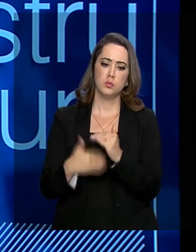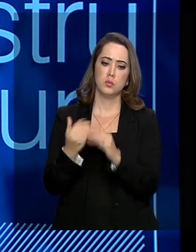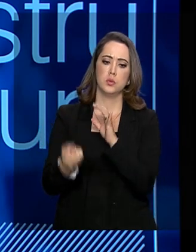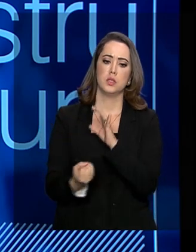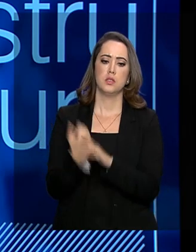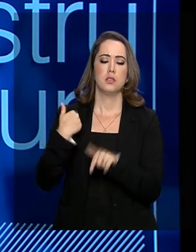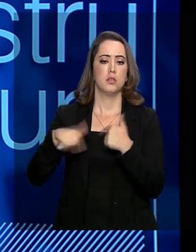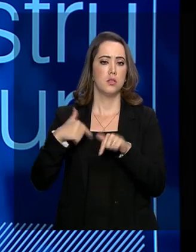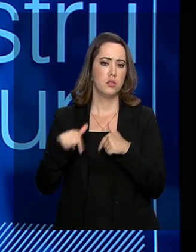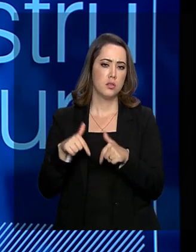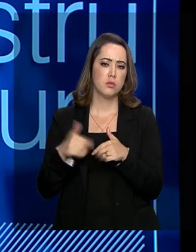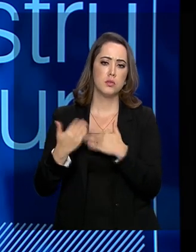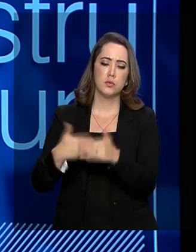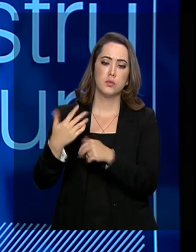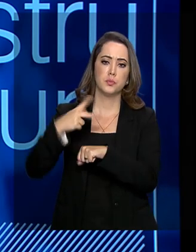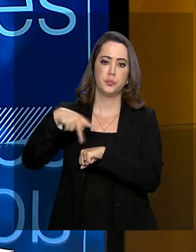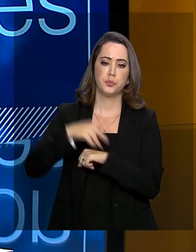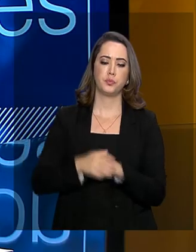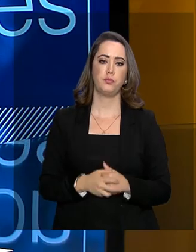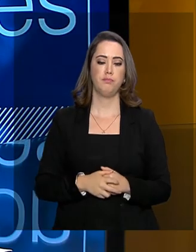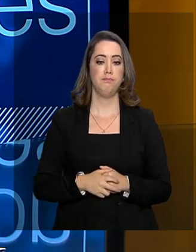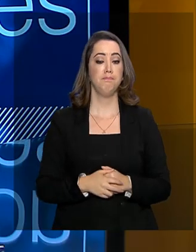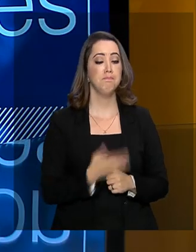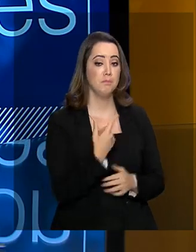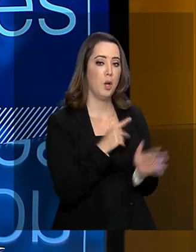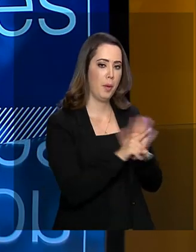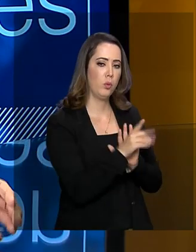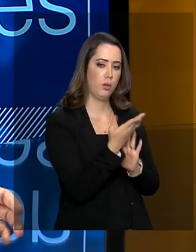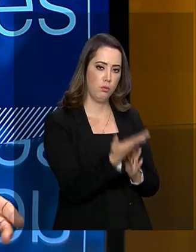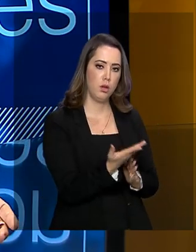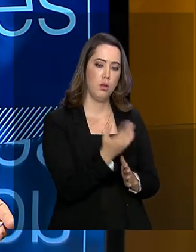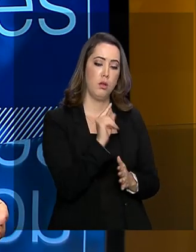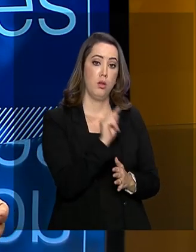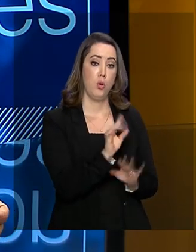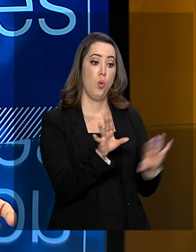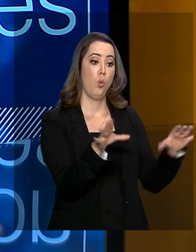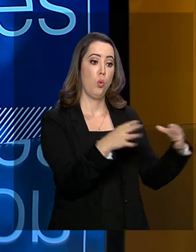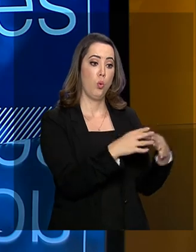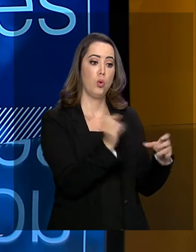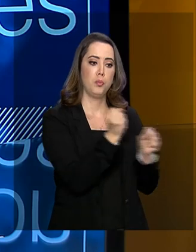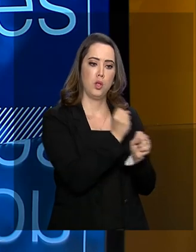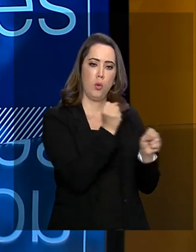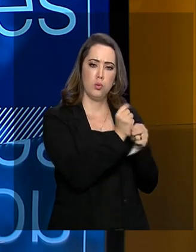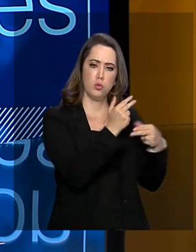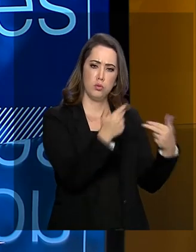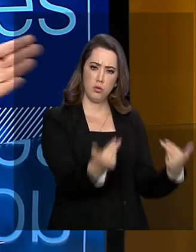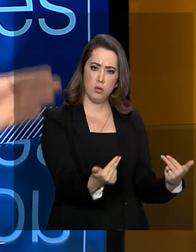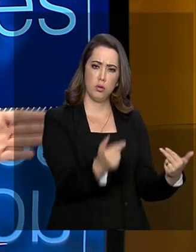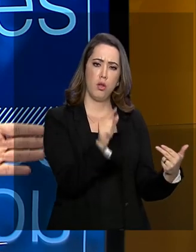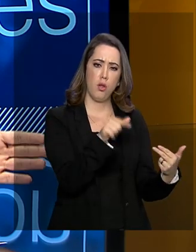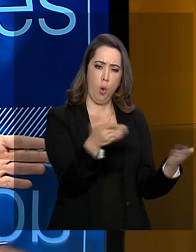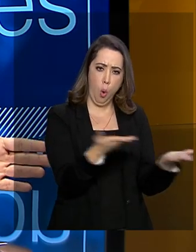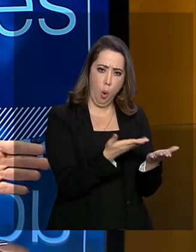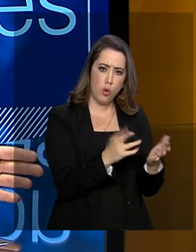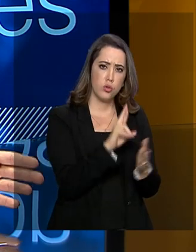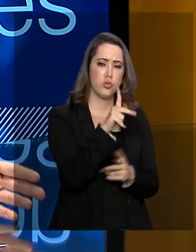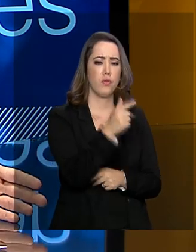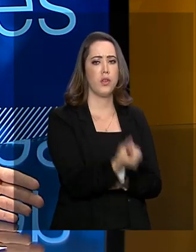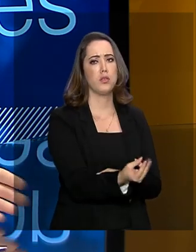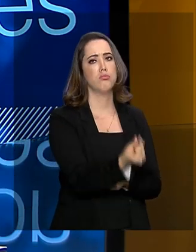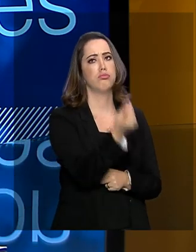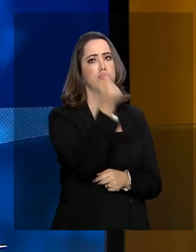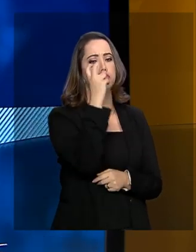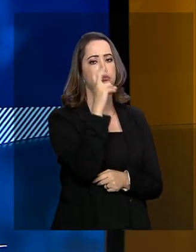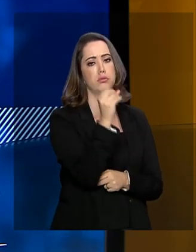geração de empregos e desenvolvimento nacional. É isso que eu ia perguntar para o senhor. O setor de infraestrutura hoje é diferente de 50 anos atrás, por